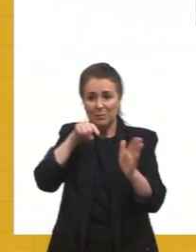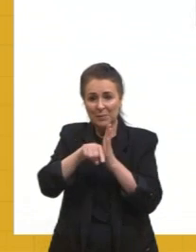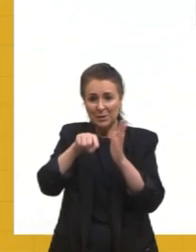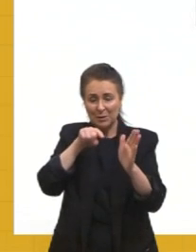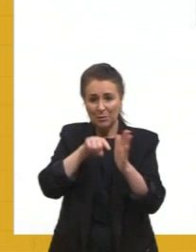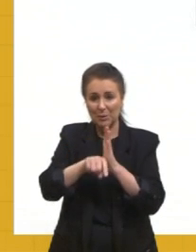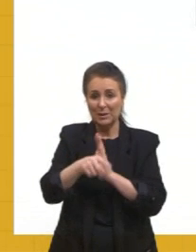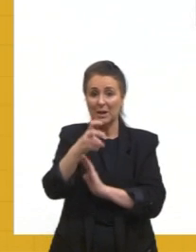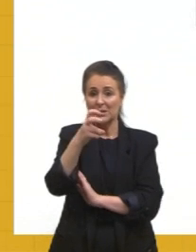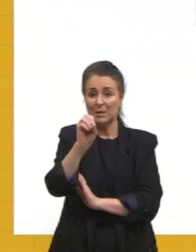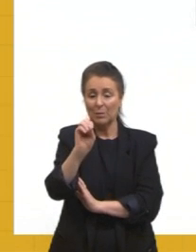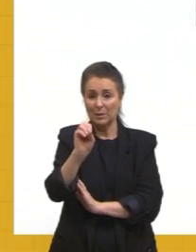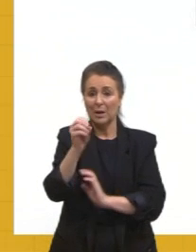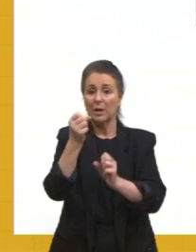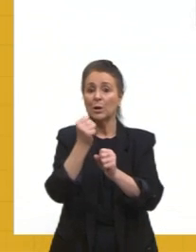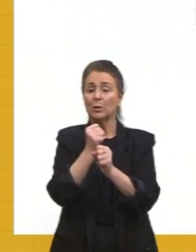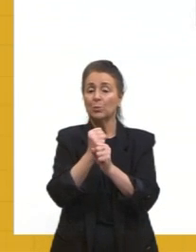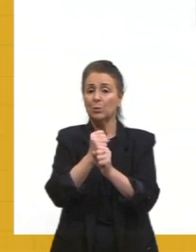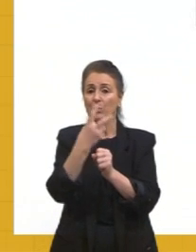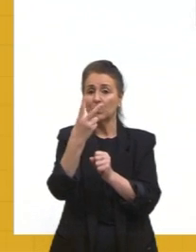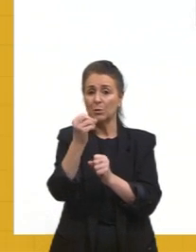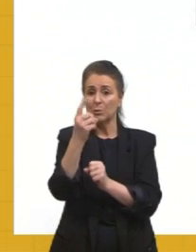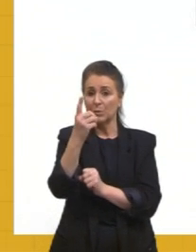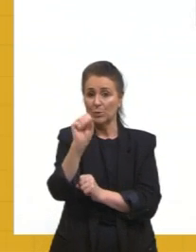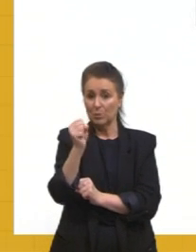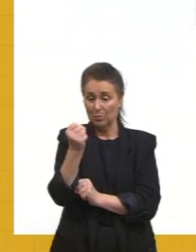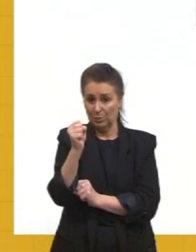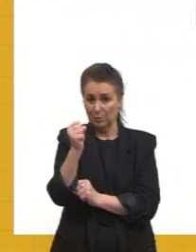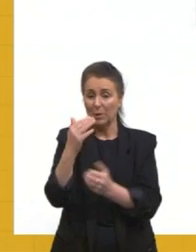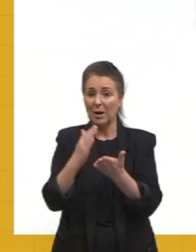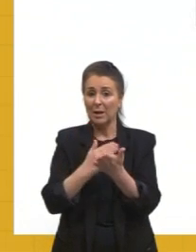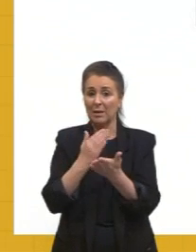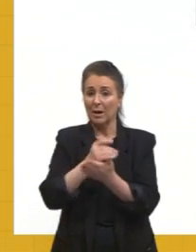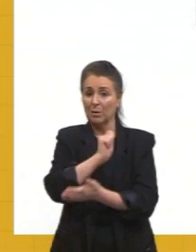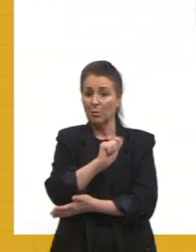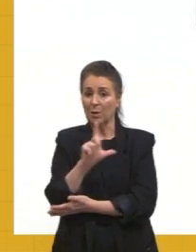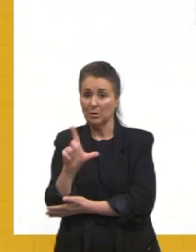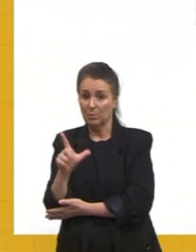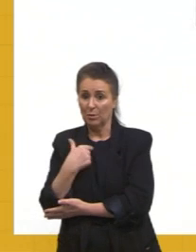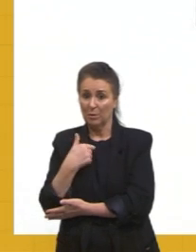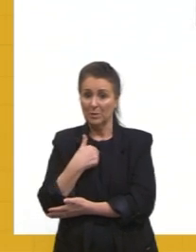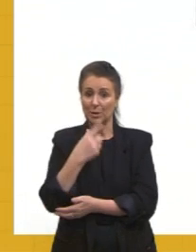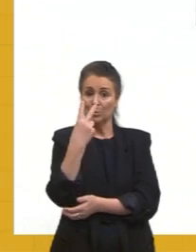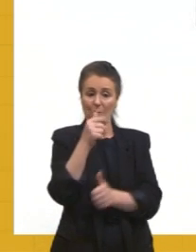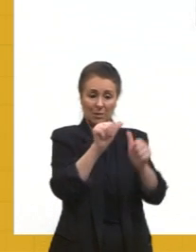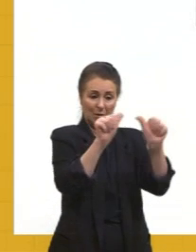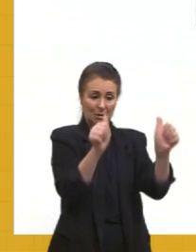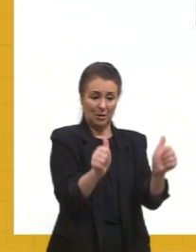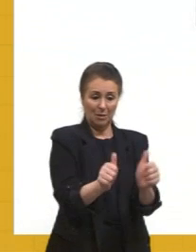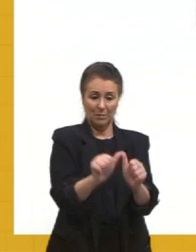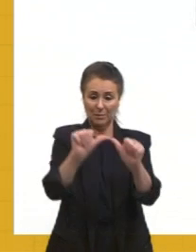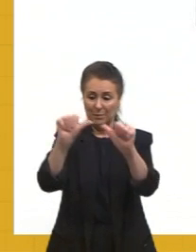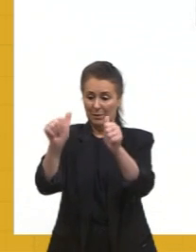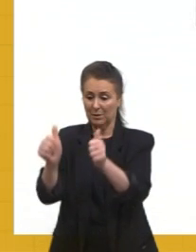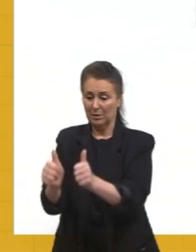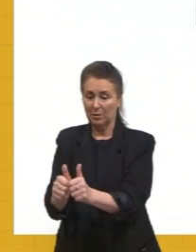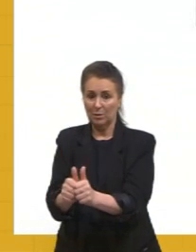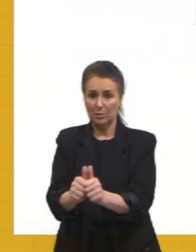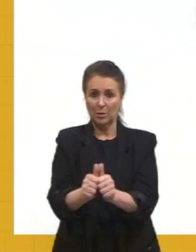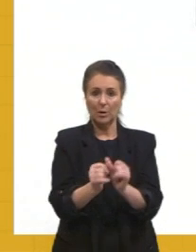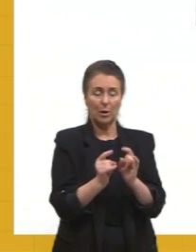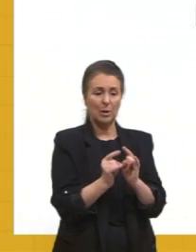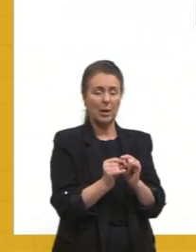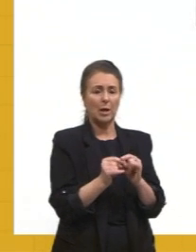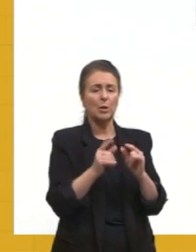questão 50 do Enem 2018, caderno azul. Ela traz duas figuras. Uma é a figura de um ônibus.